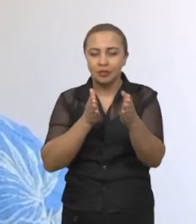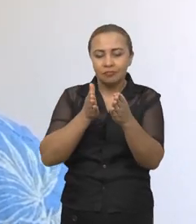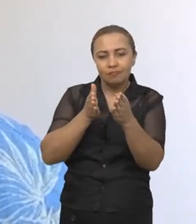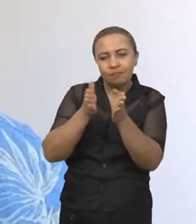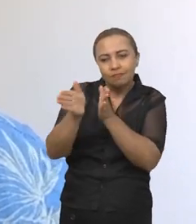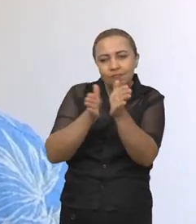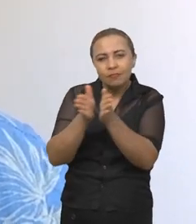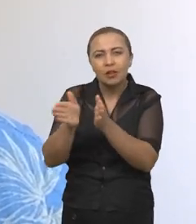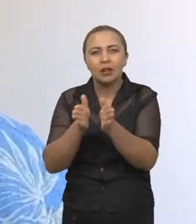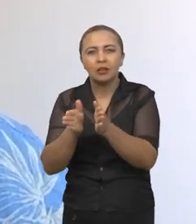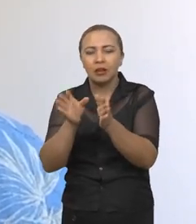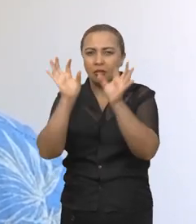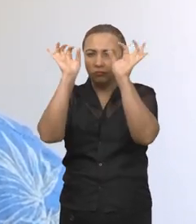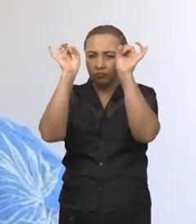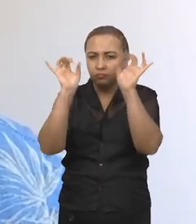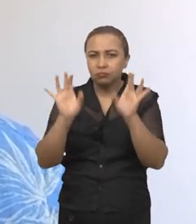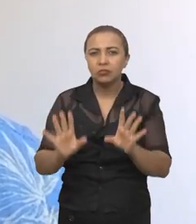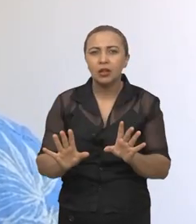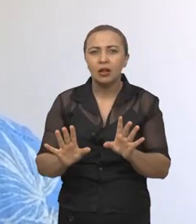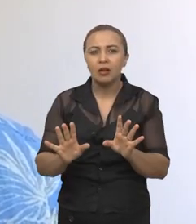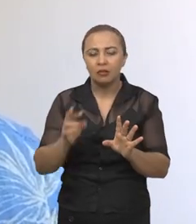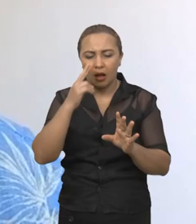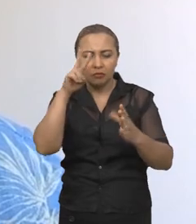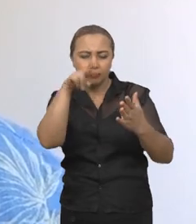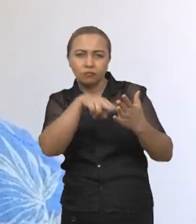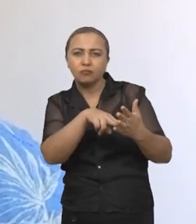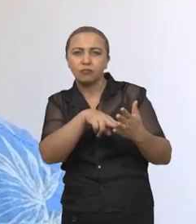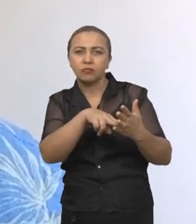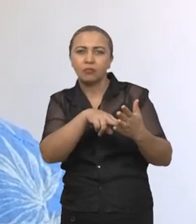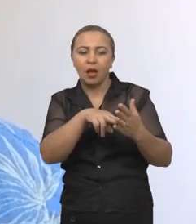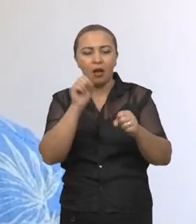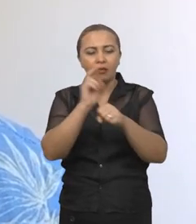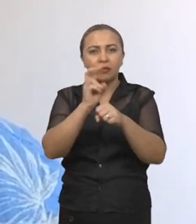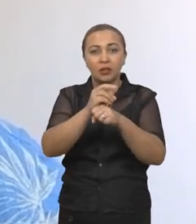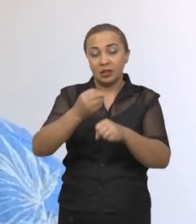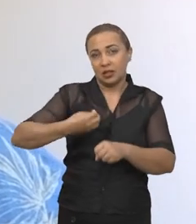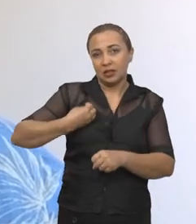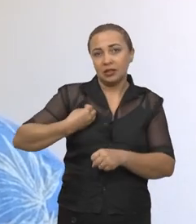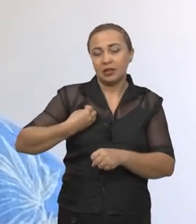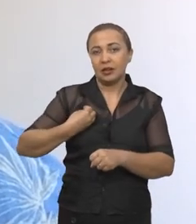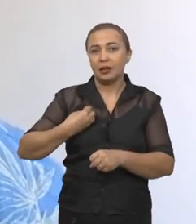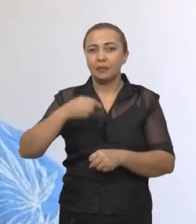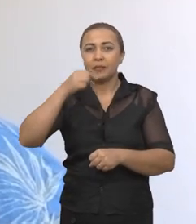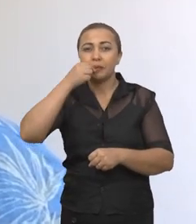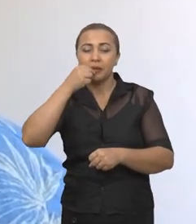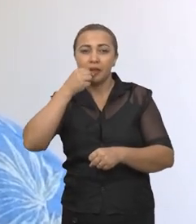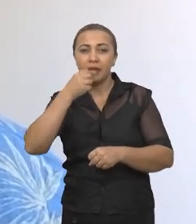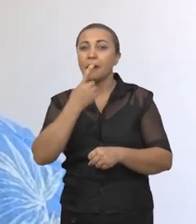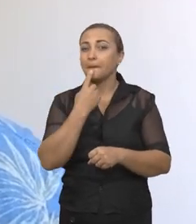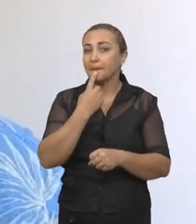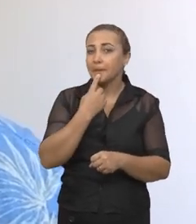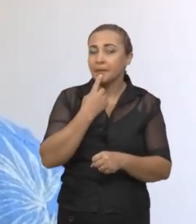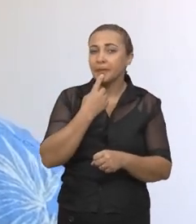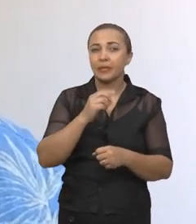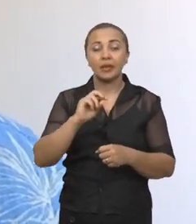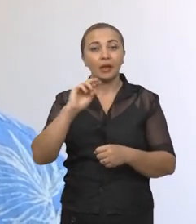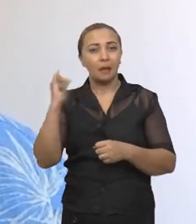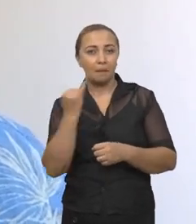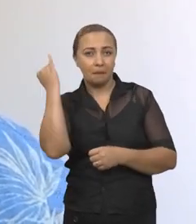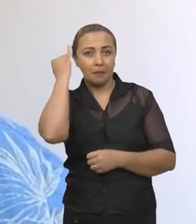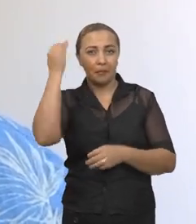interação específica do vírus presente na amostra sanguínea ou na saliva. O importante também é